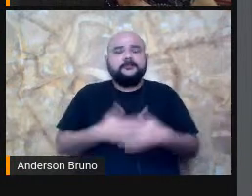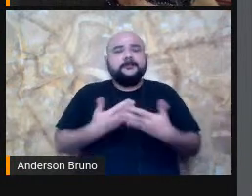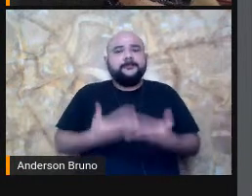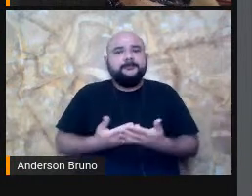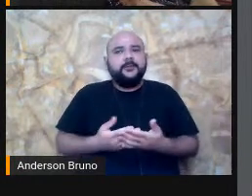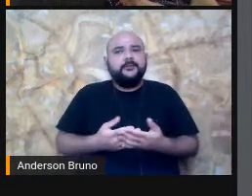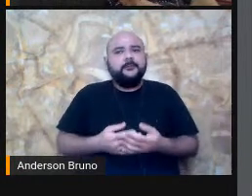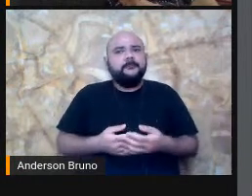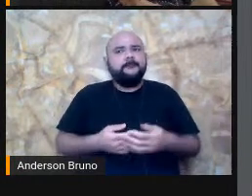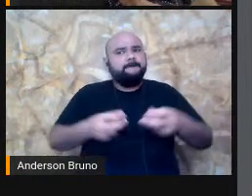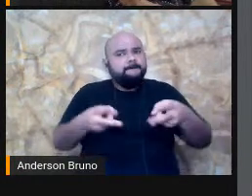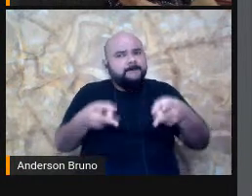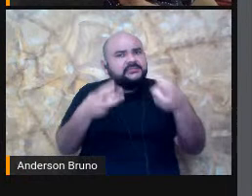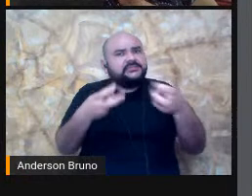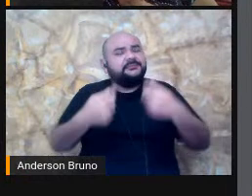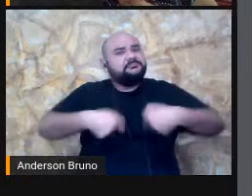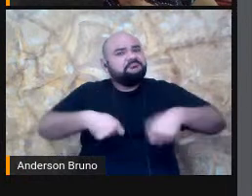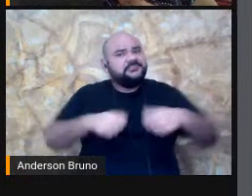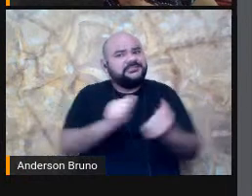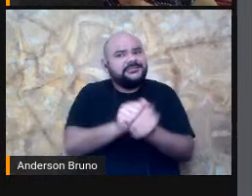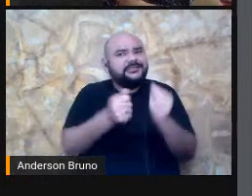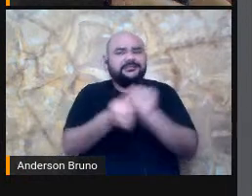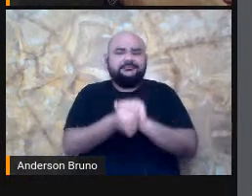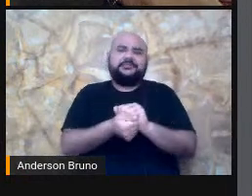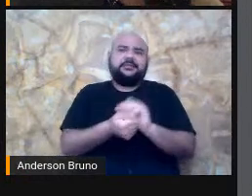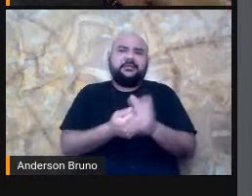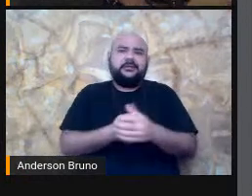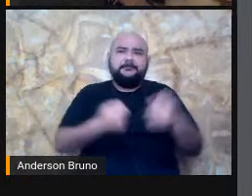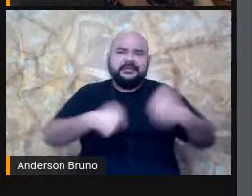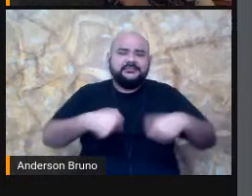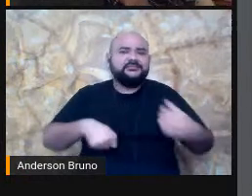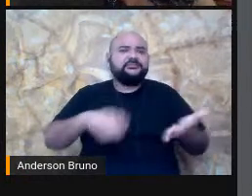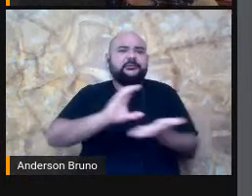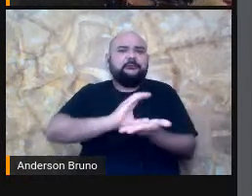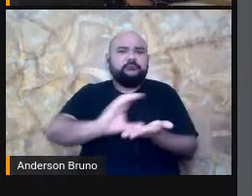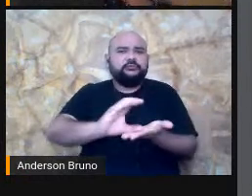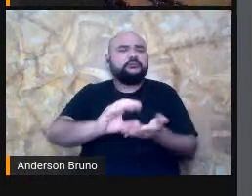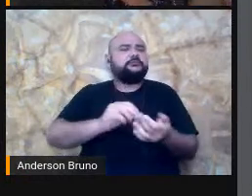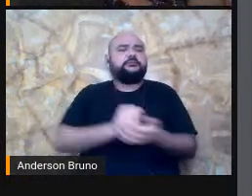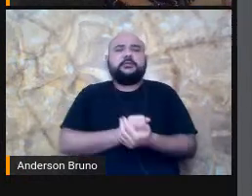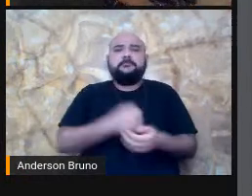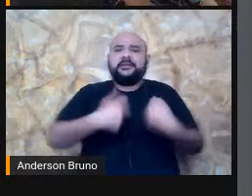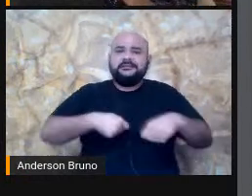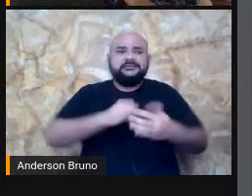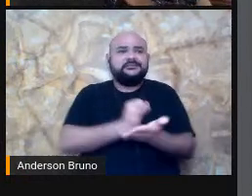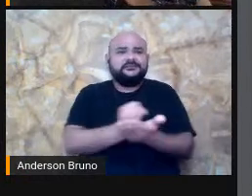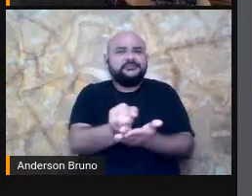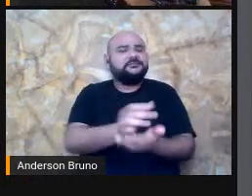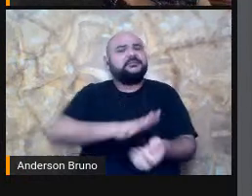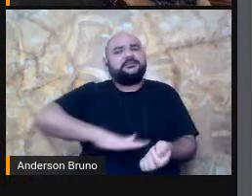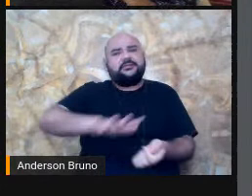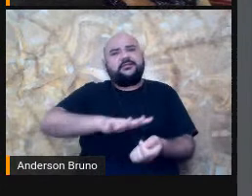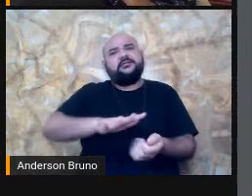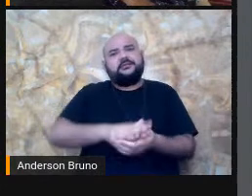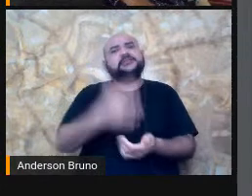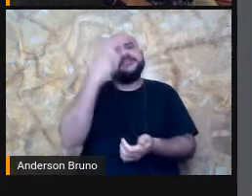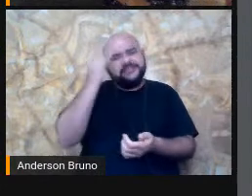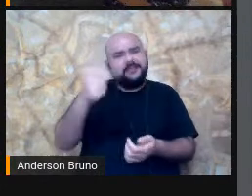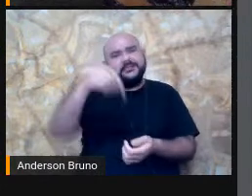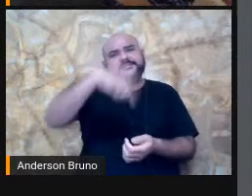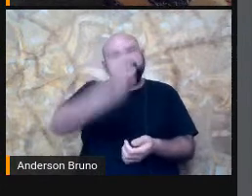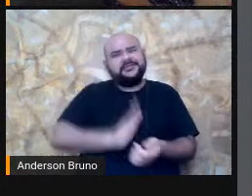Claro Que os desafios São muito grandes Porque nós temos Um país Com muita Desigualdade social